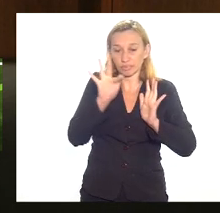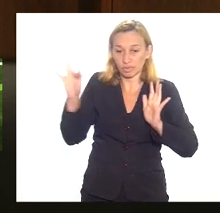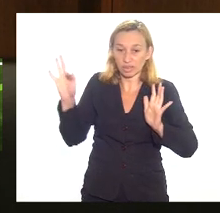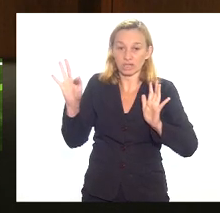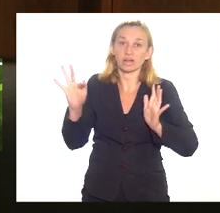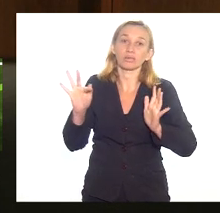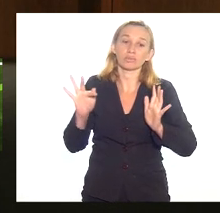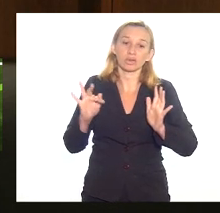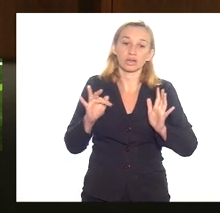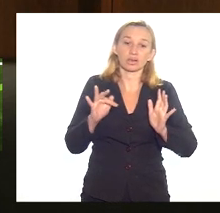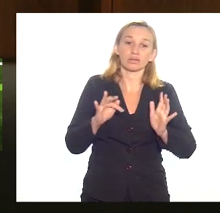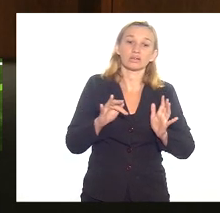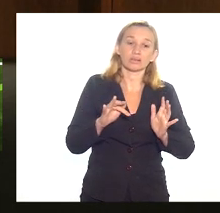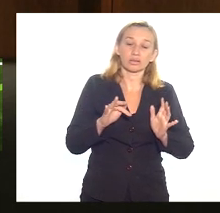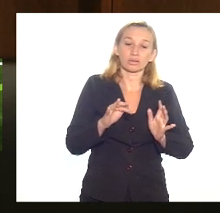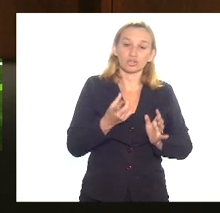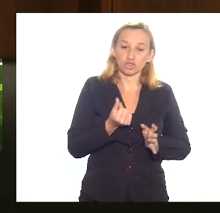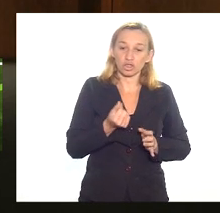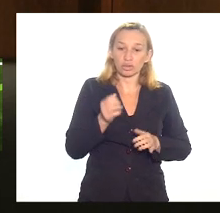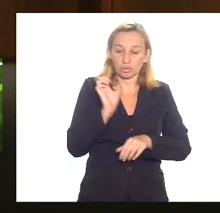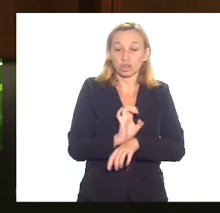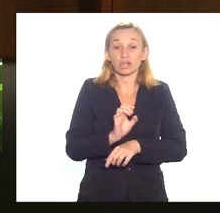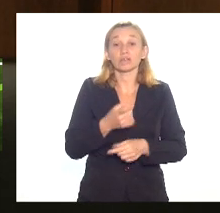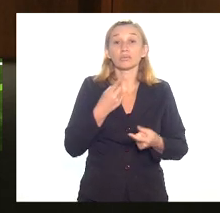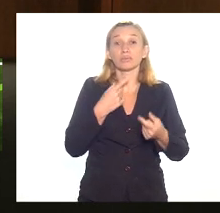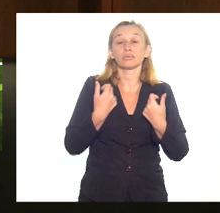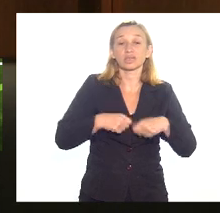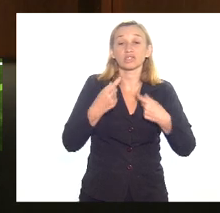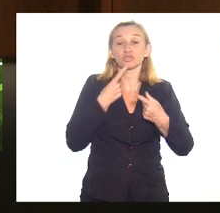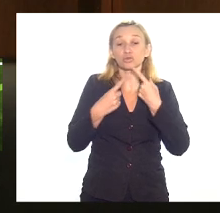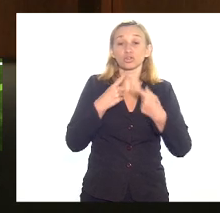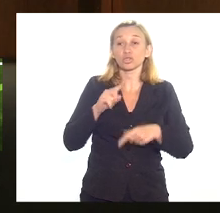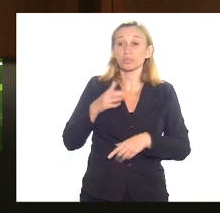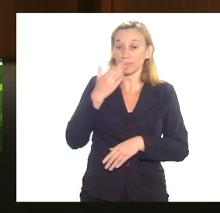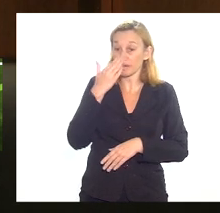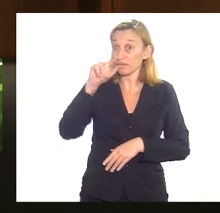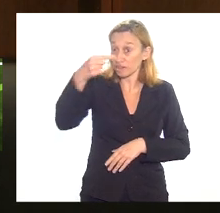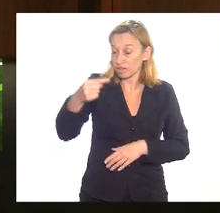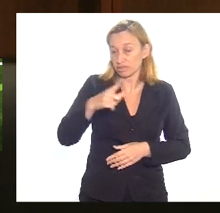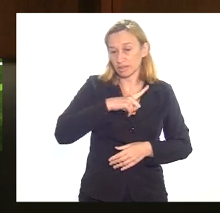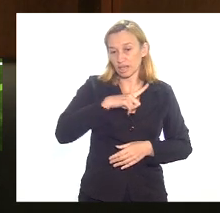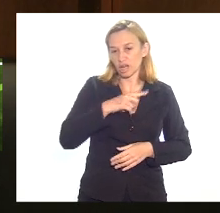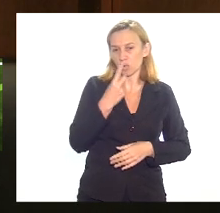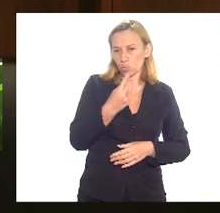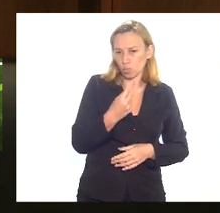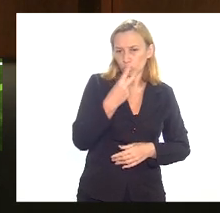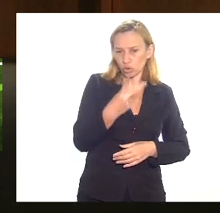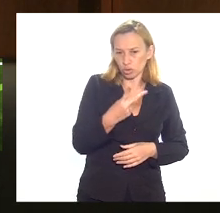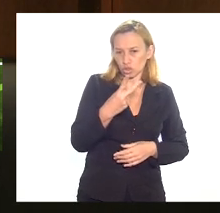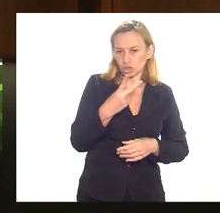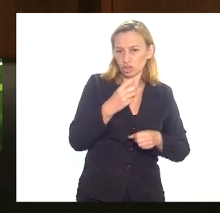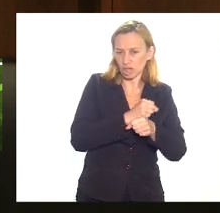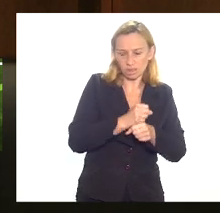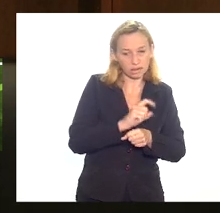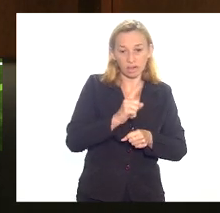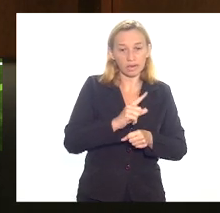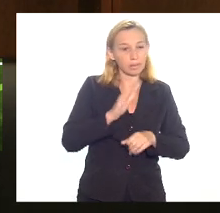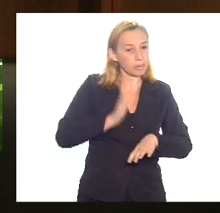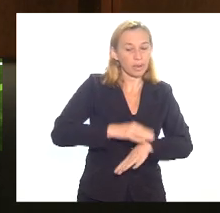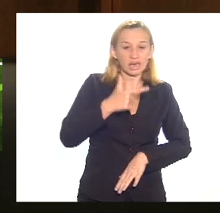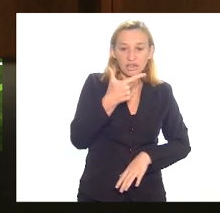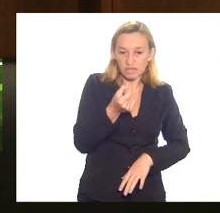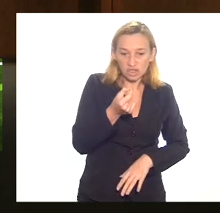então a gente está precisando discutir aqui é o que nós vamos ter para frente não é para mais um ano ou dois anos não é para mais 10 20 anos